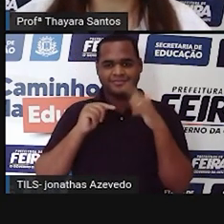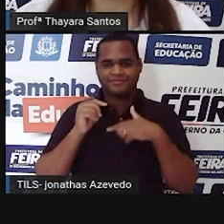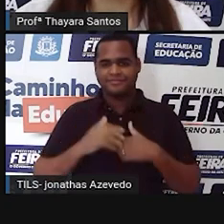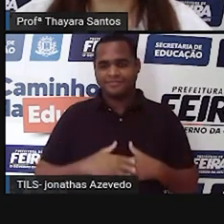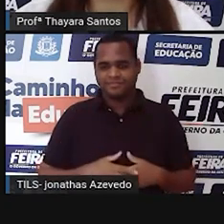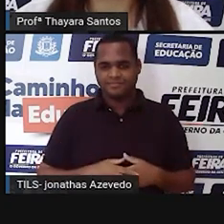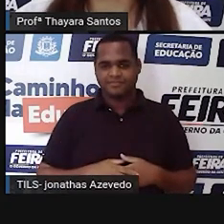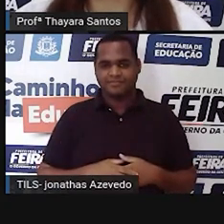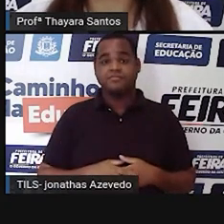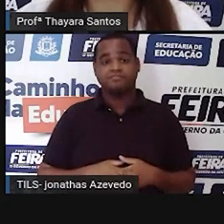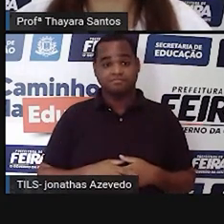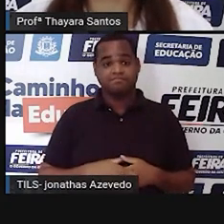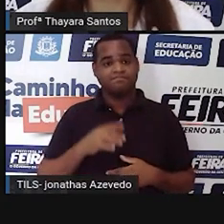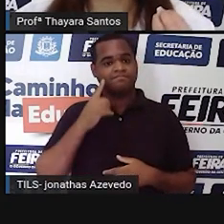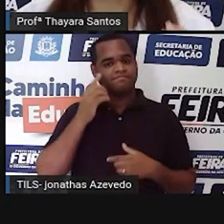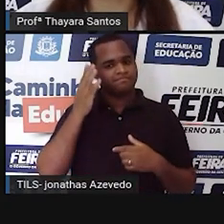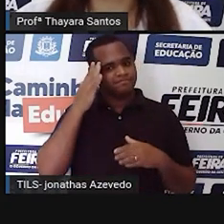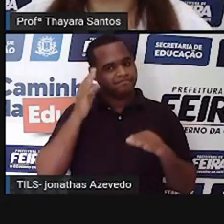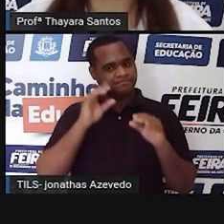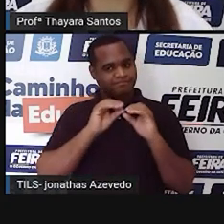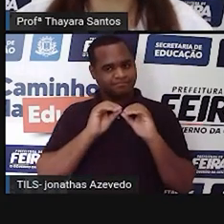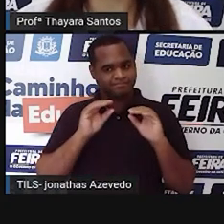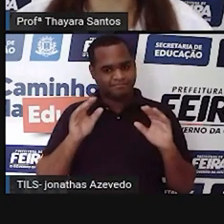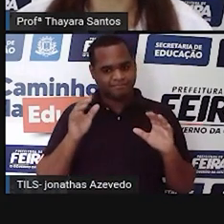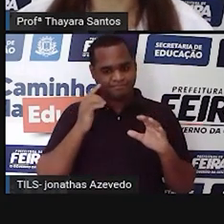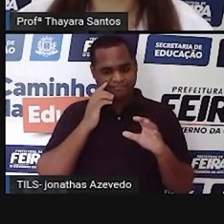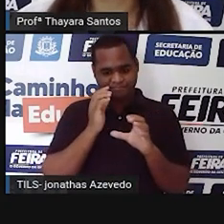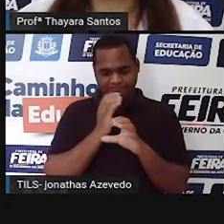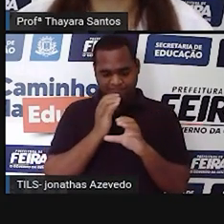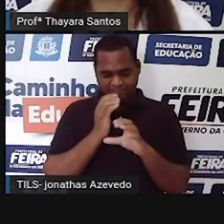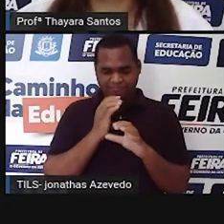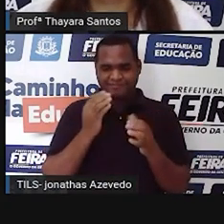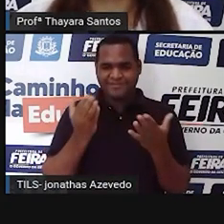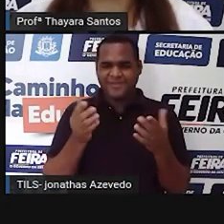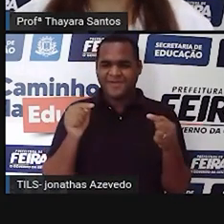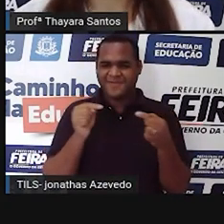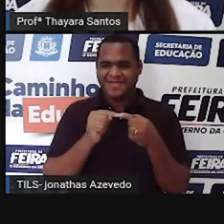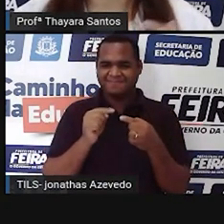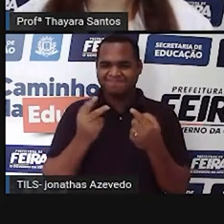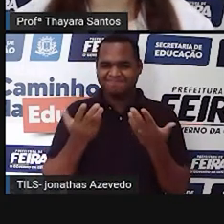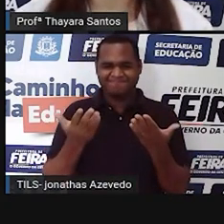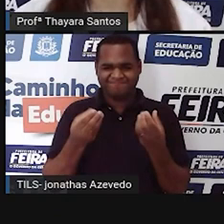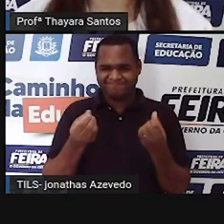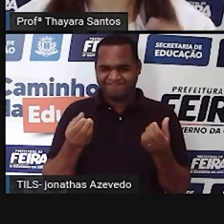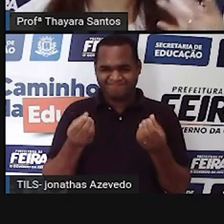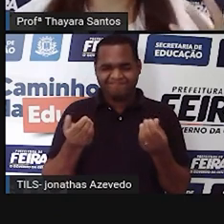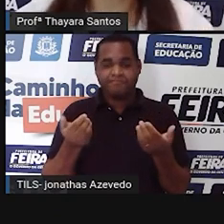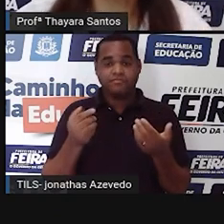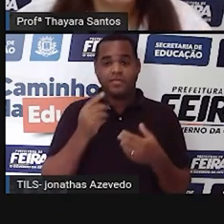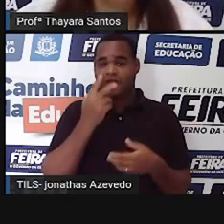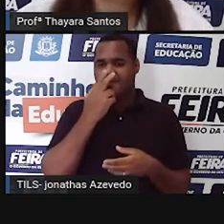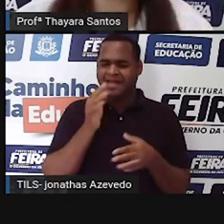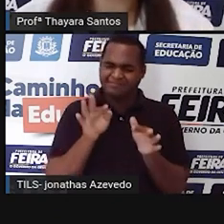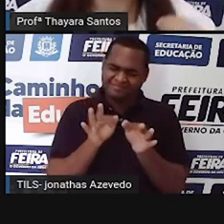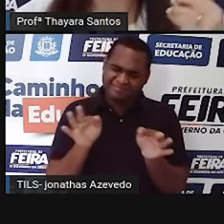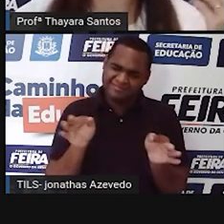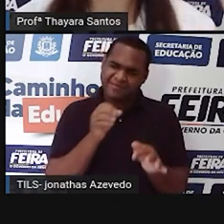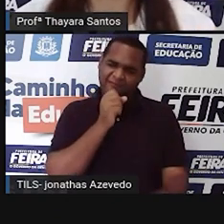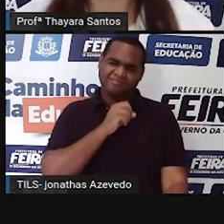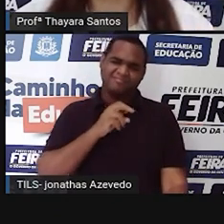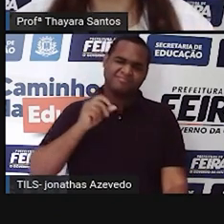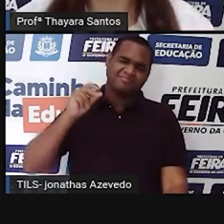eu trouxe essa imagem pra vocês entenderem. Os primeiros microscópios nem eram desse jeito que tá aí. Eram microscópios muito mais simples.